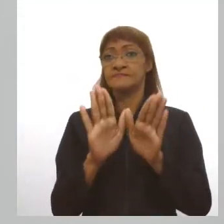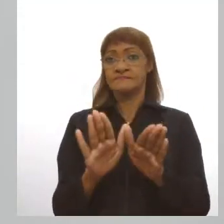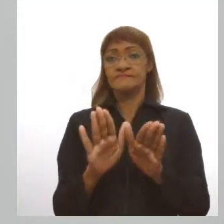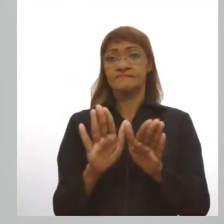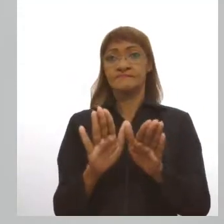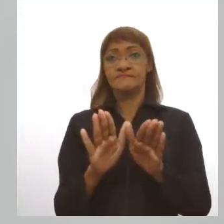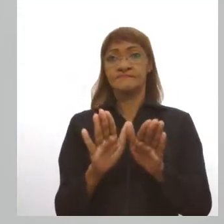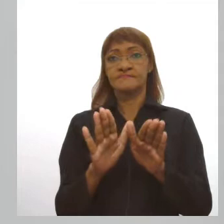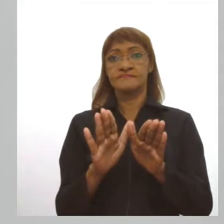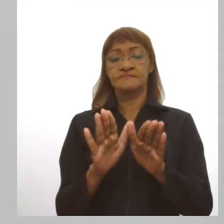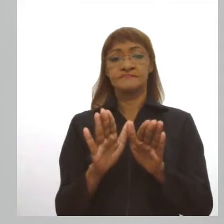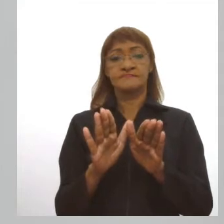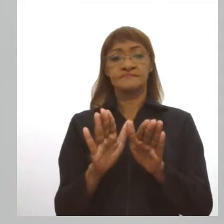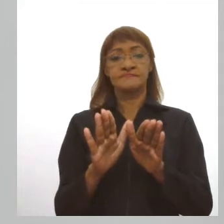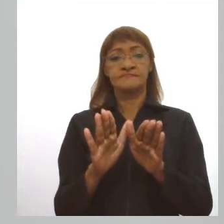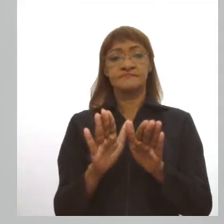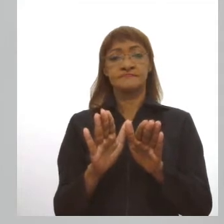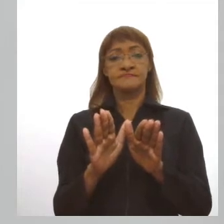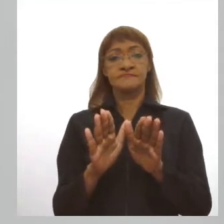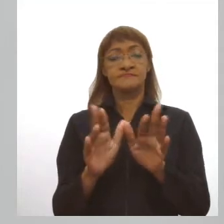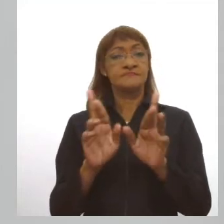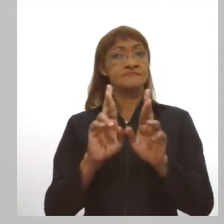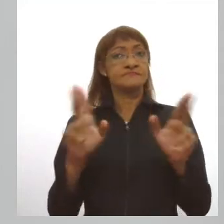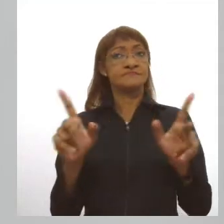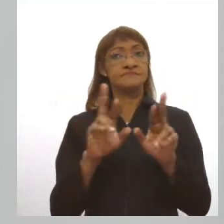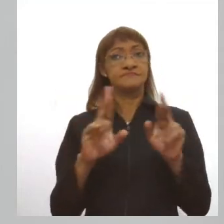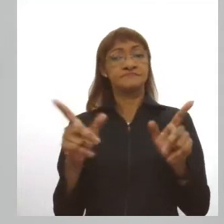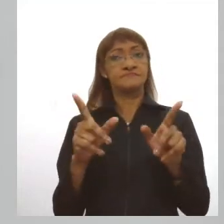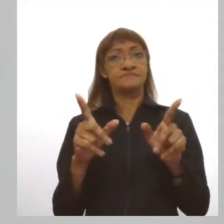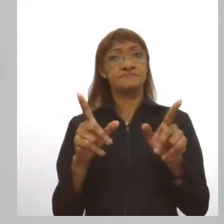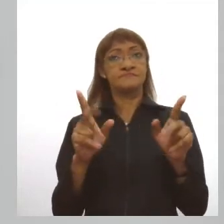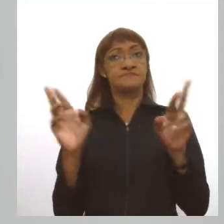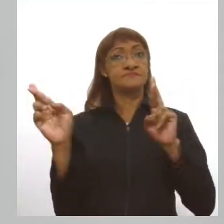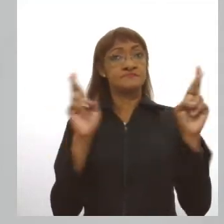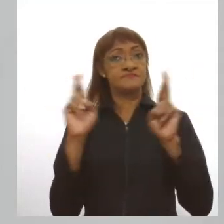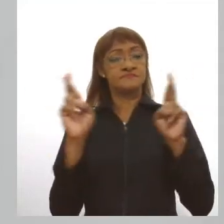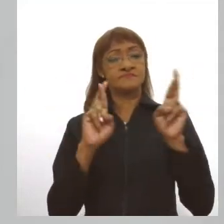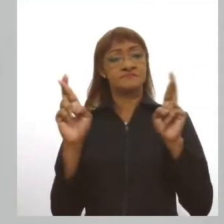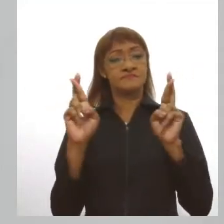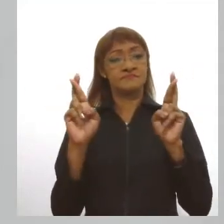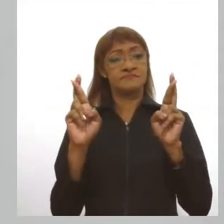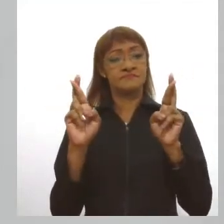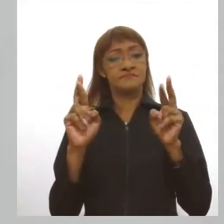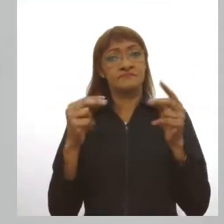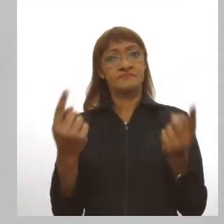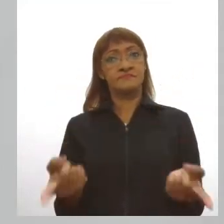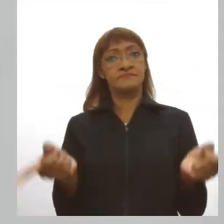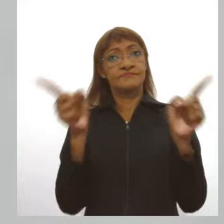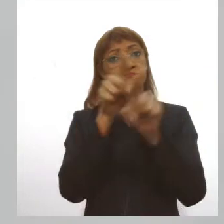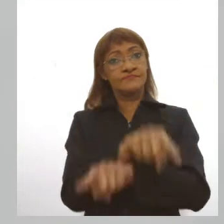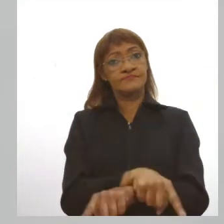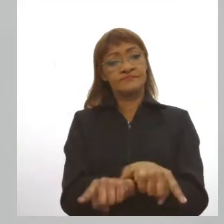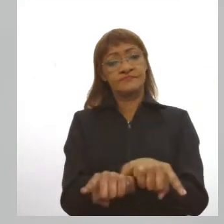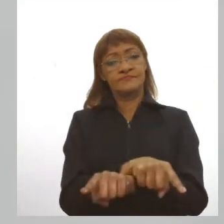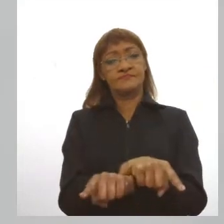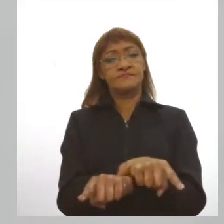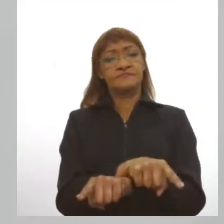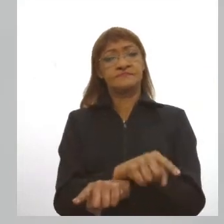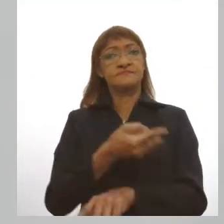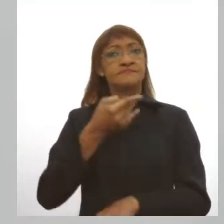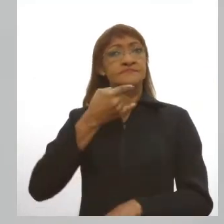da proposta do Carnaval. E é os excessos da